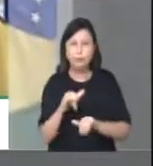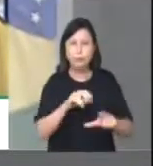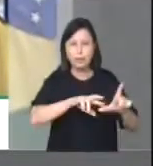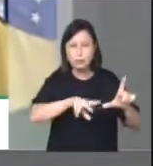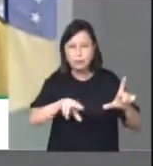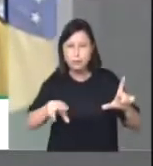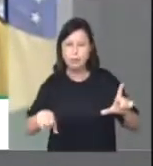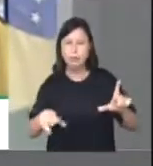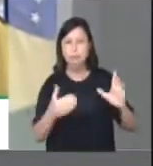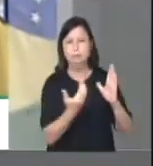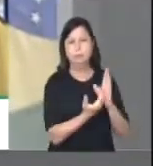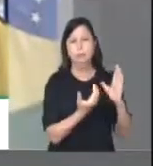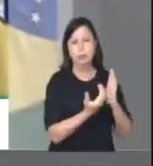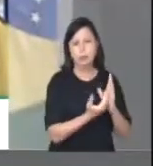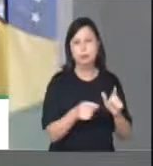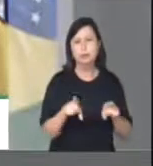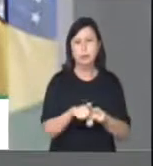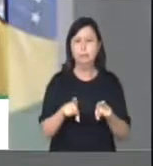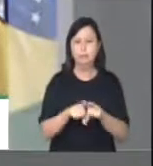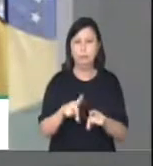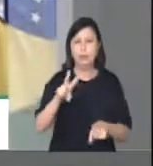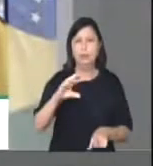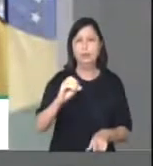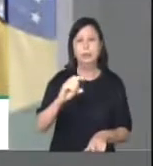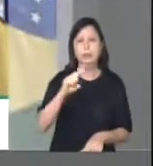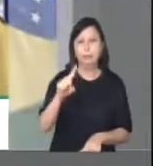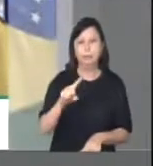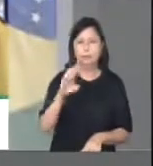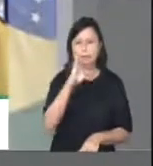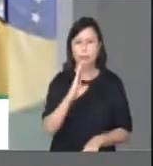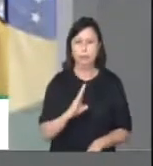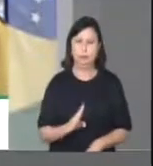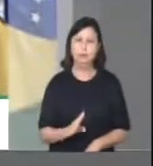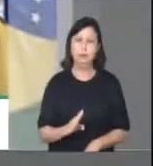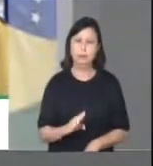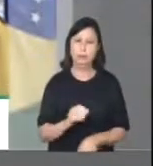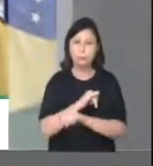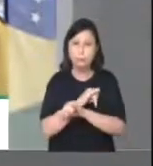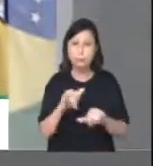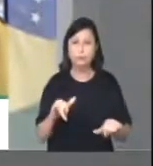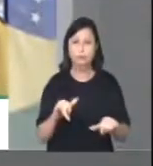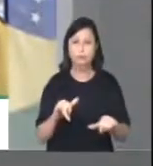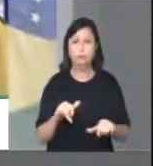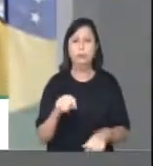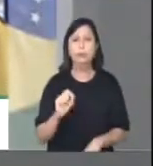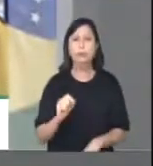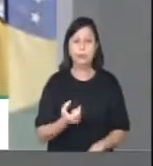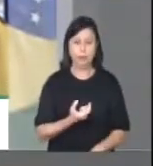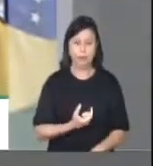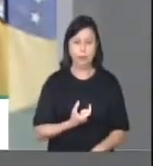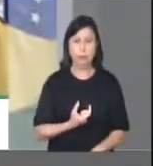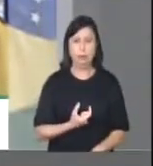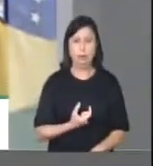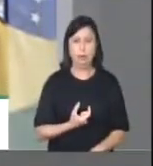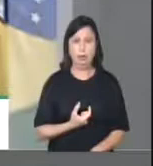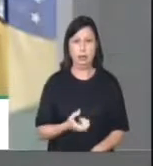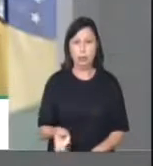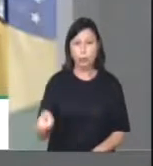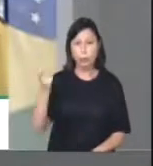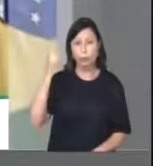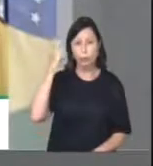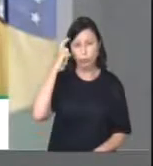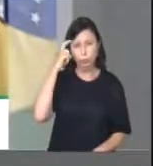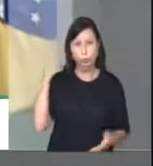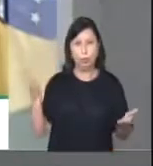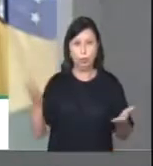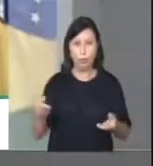comunicação desta casa e na Voz do Brasil. Trata-se da Medalha da Ordem do Mérito Cultural, que